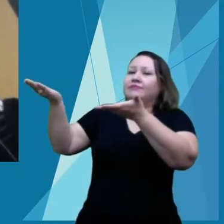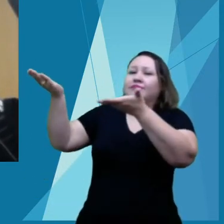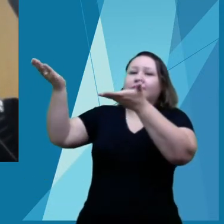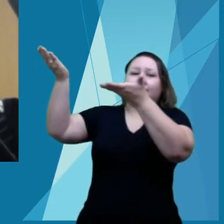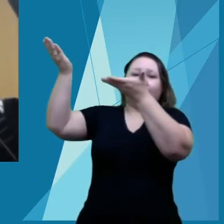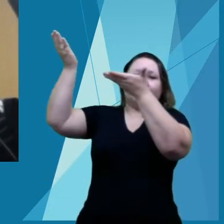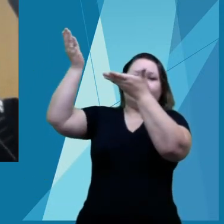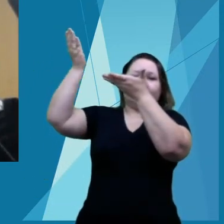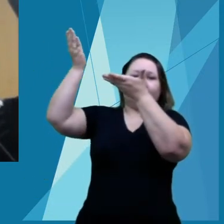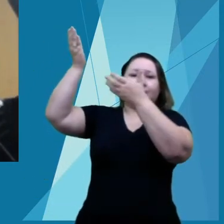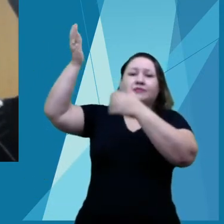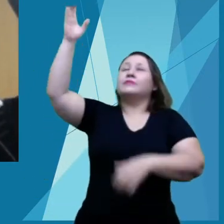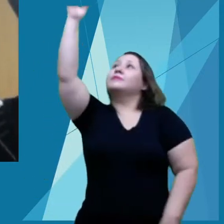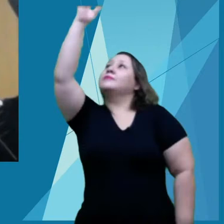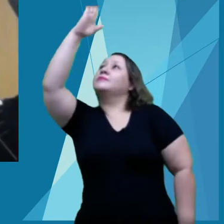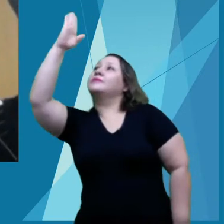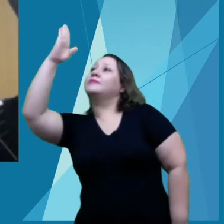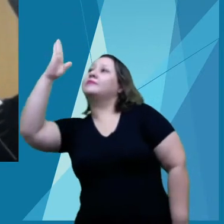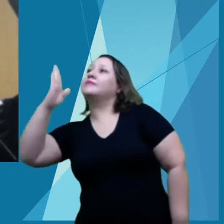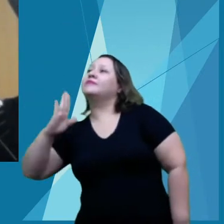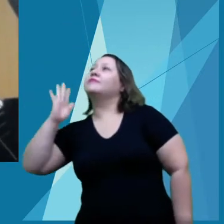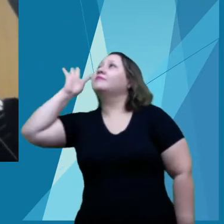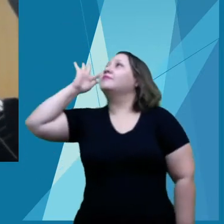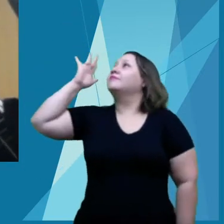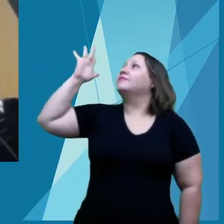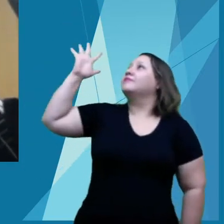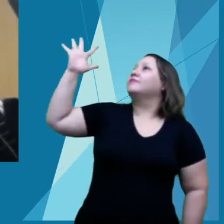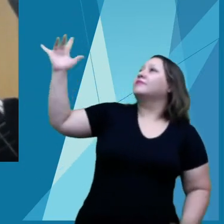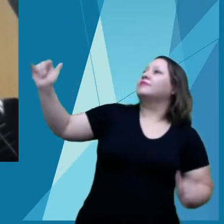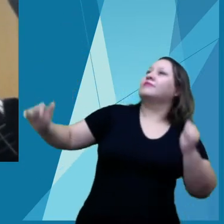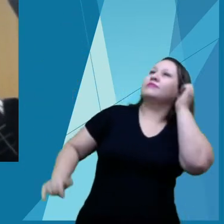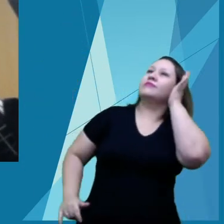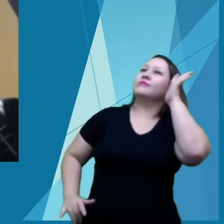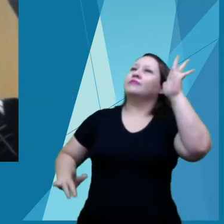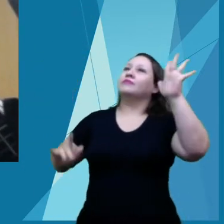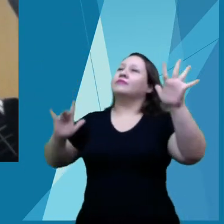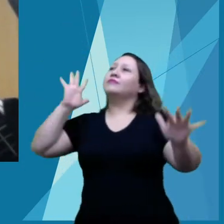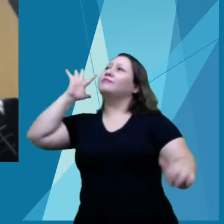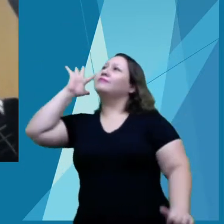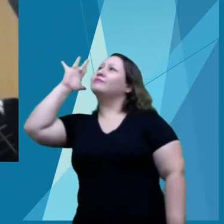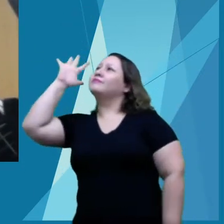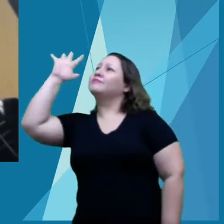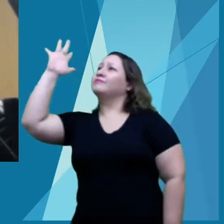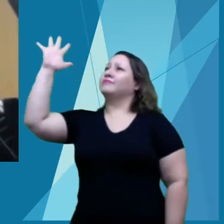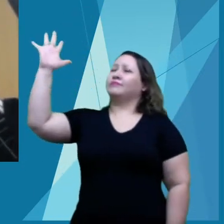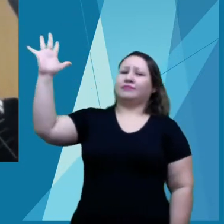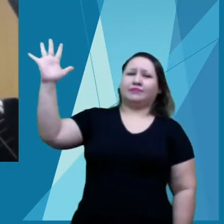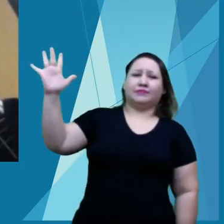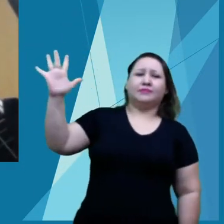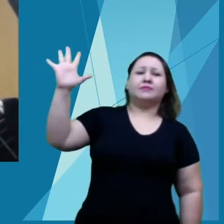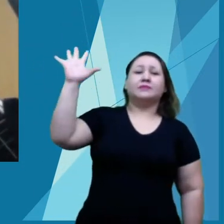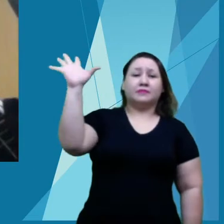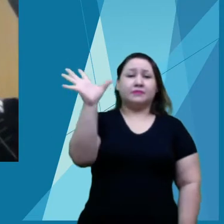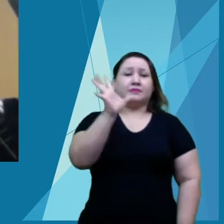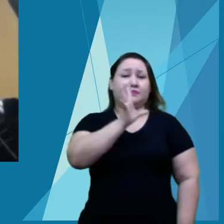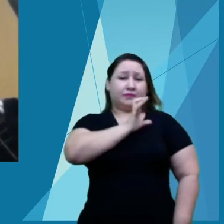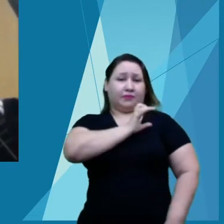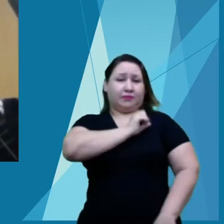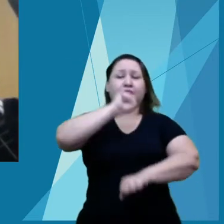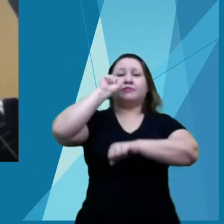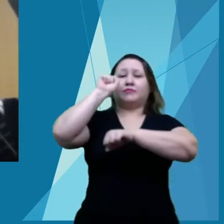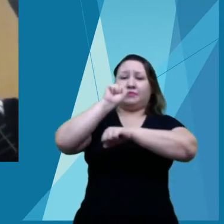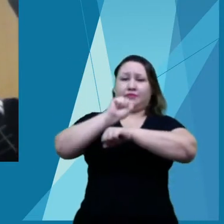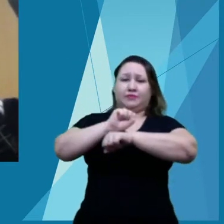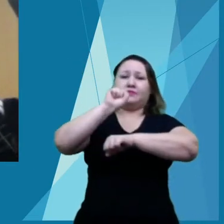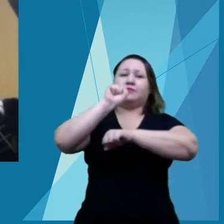desce. Se em teu formoso céu risonho e límpido